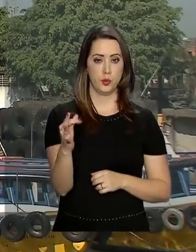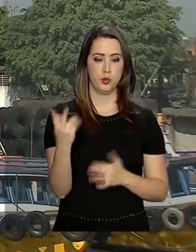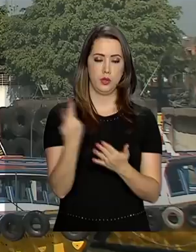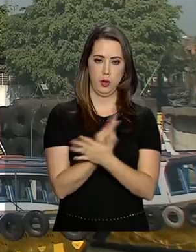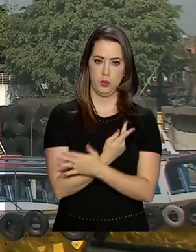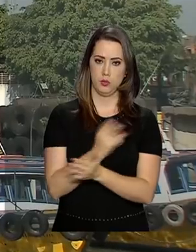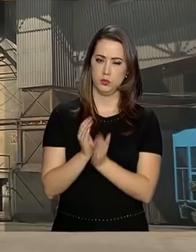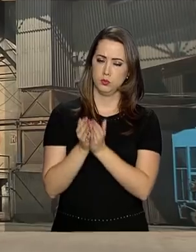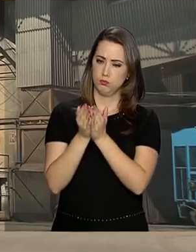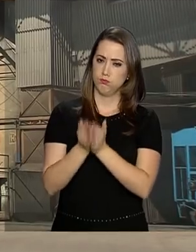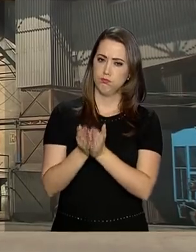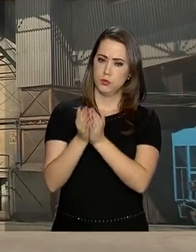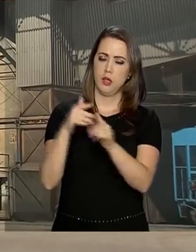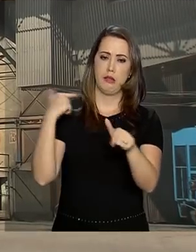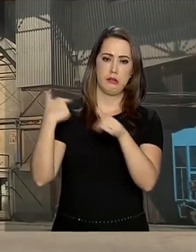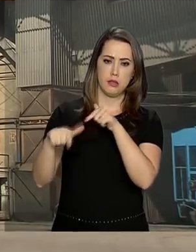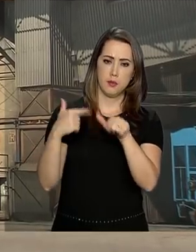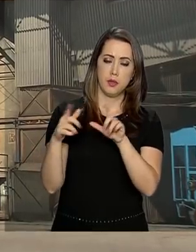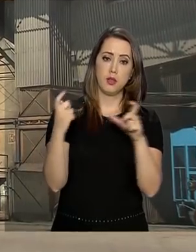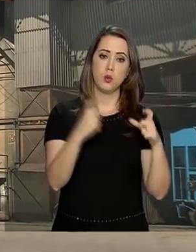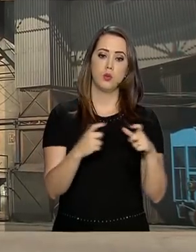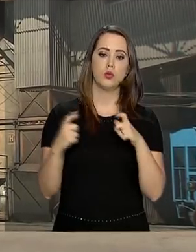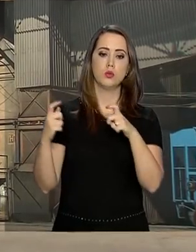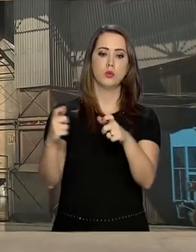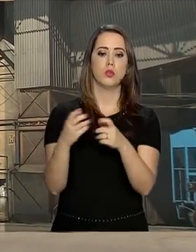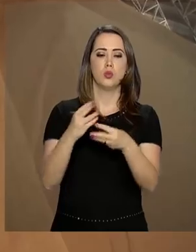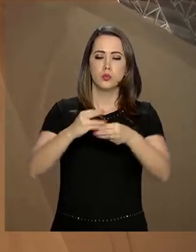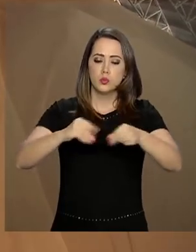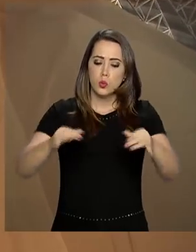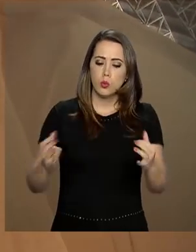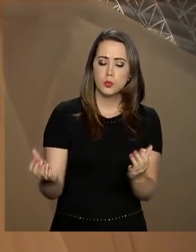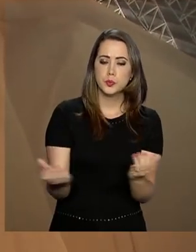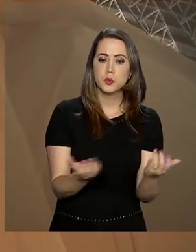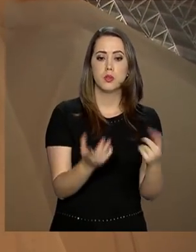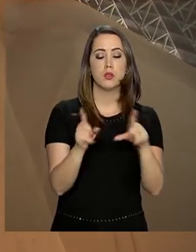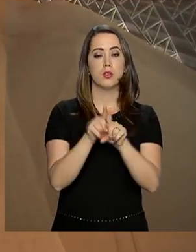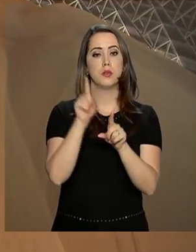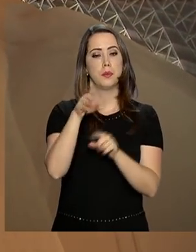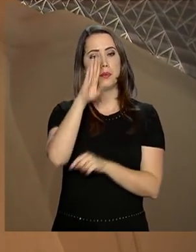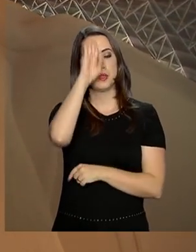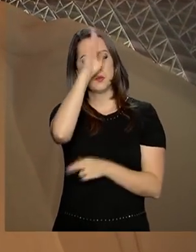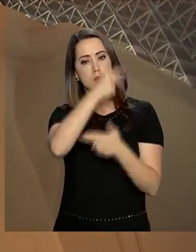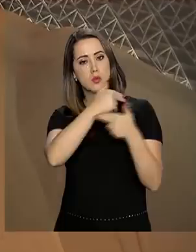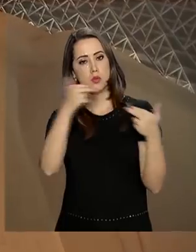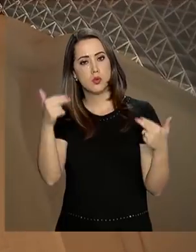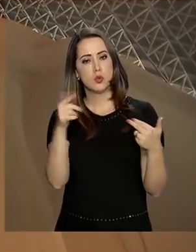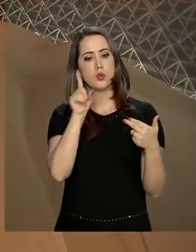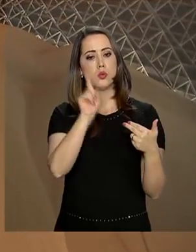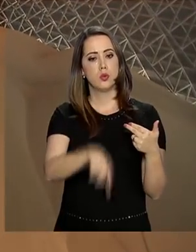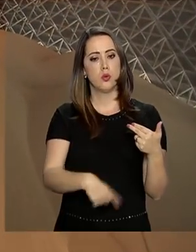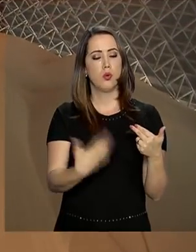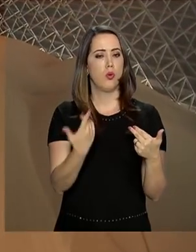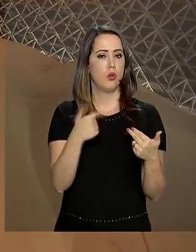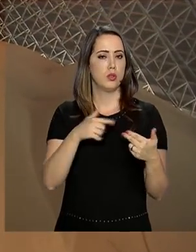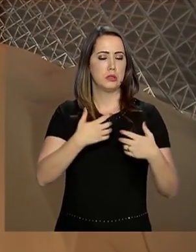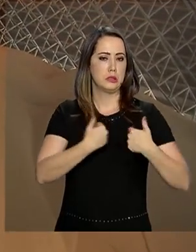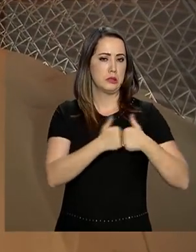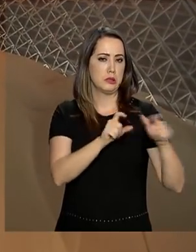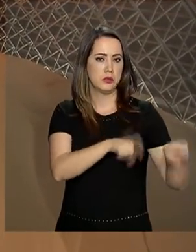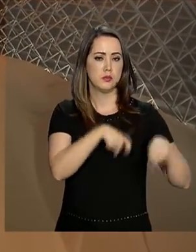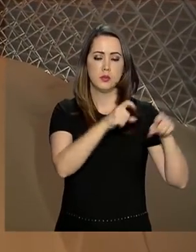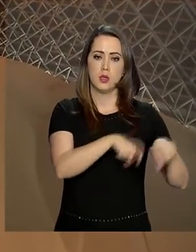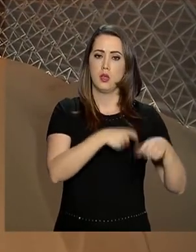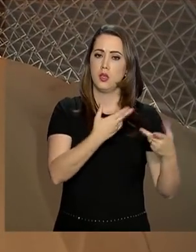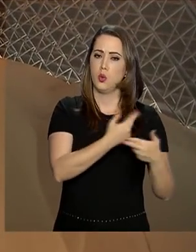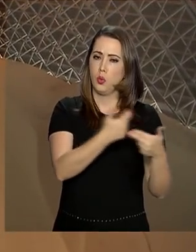leilões portuários é trabalhar com áreas destinadas ao granel sólido, principalmente de produtos agrícolas in natura, como soja e